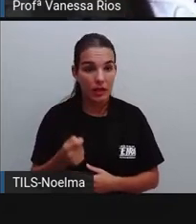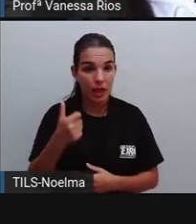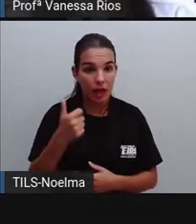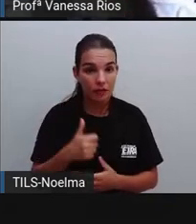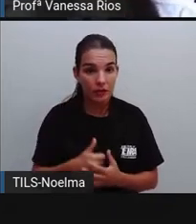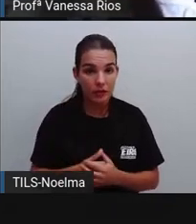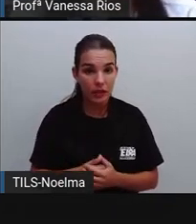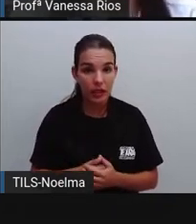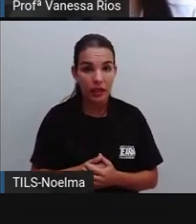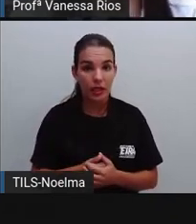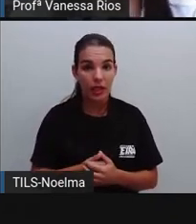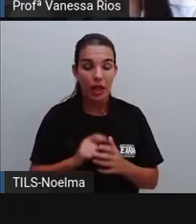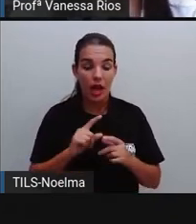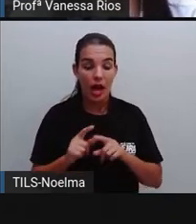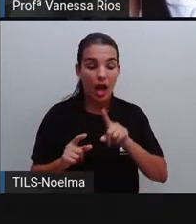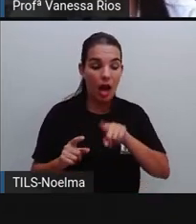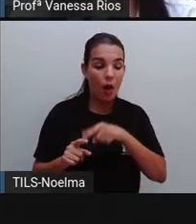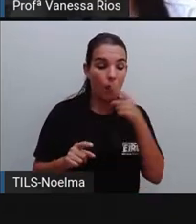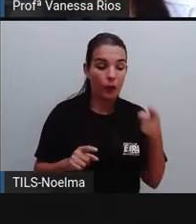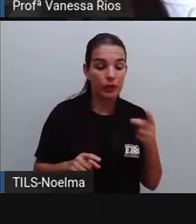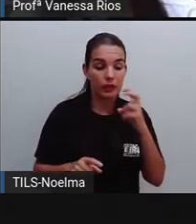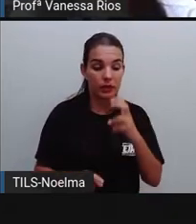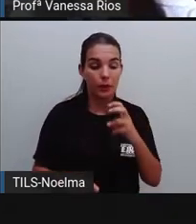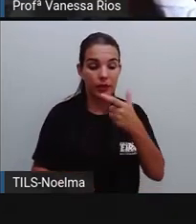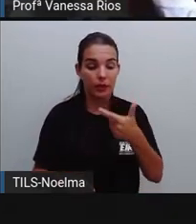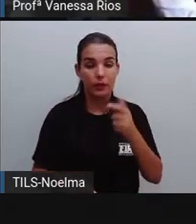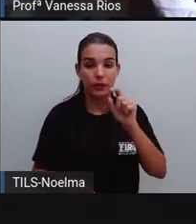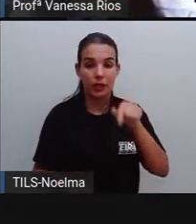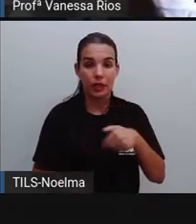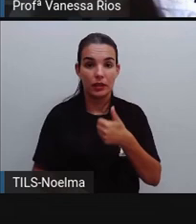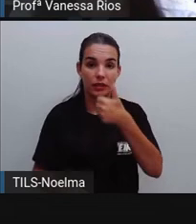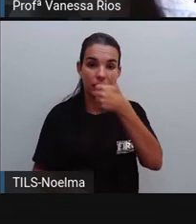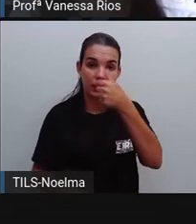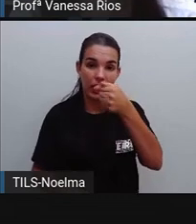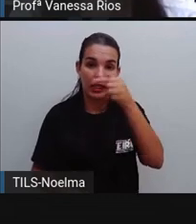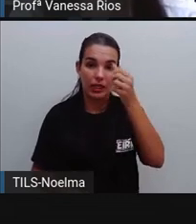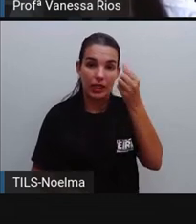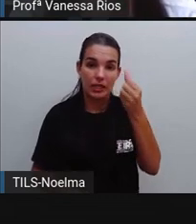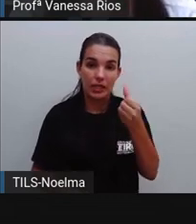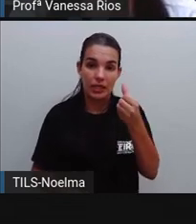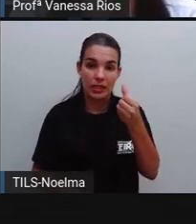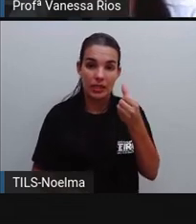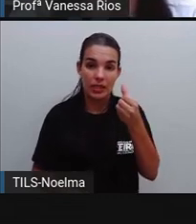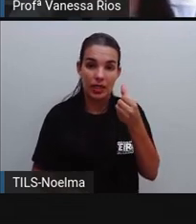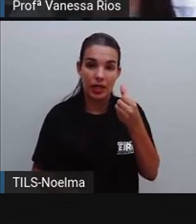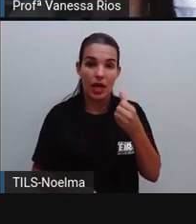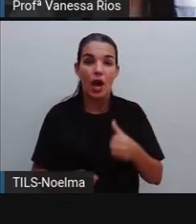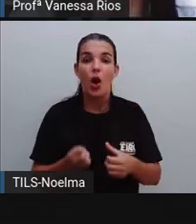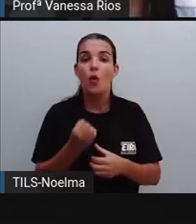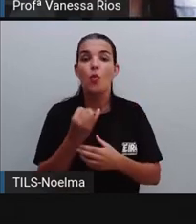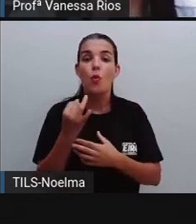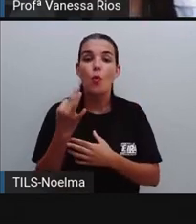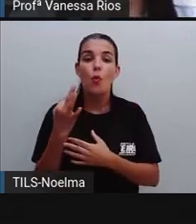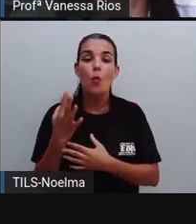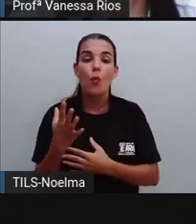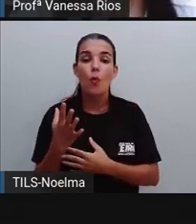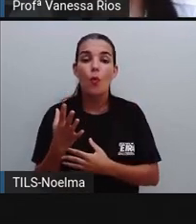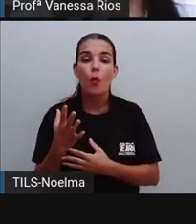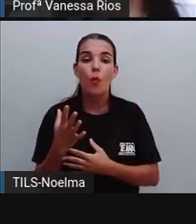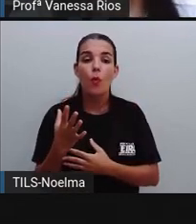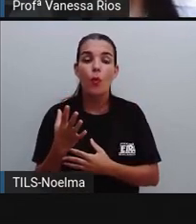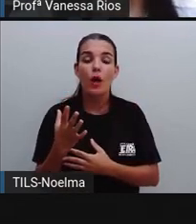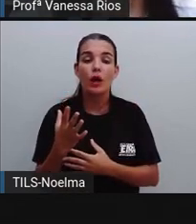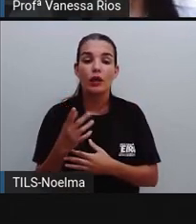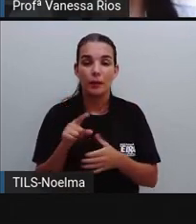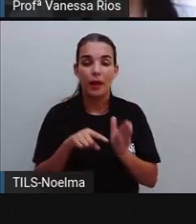e na outra apenas R$,76, aí agora a Pro tem